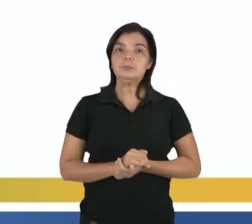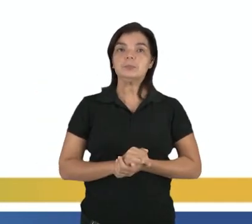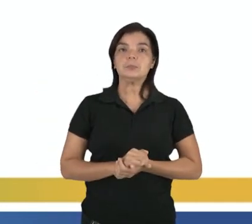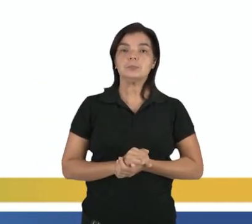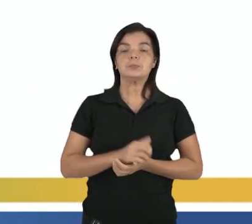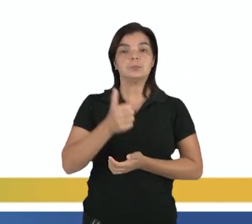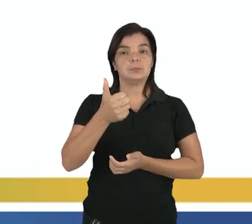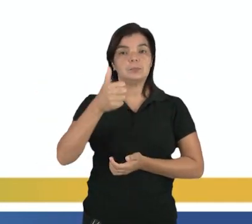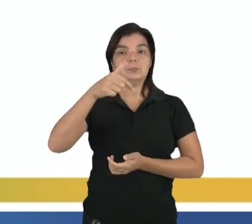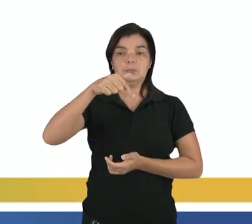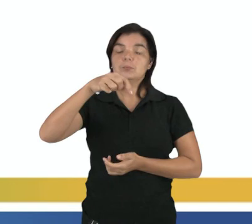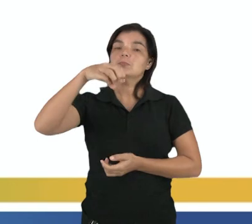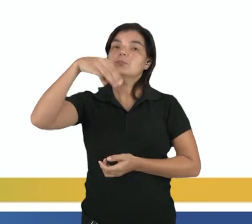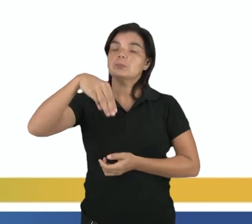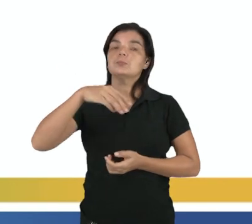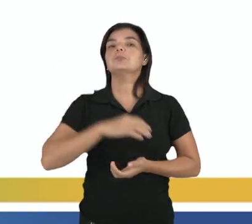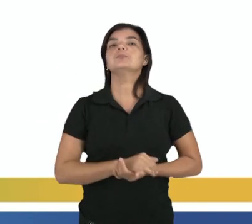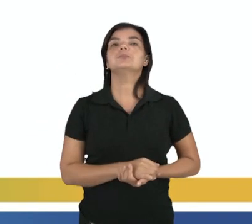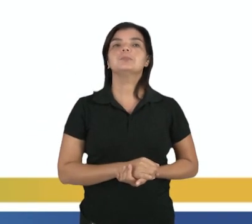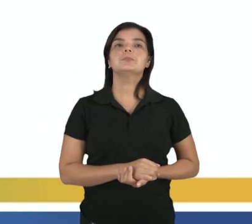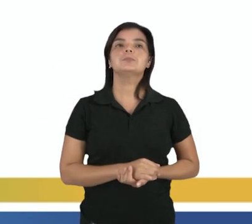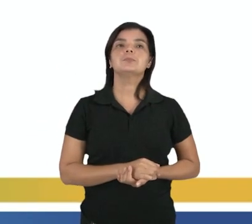seria de 17 metros.